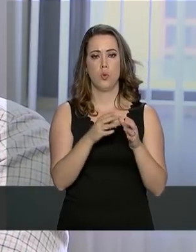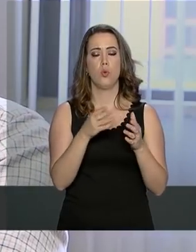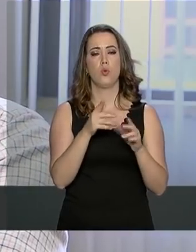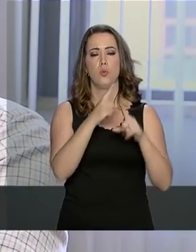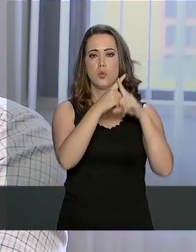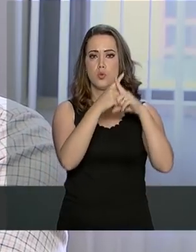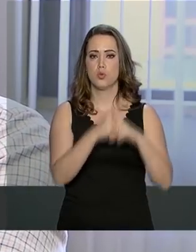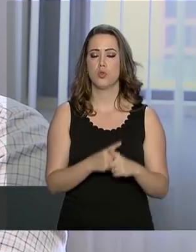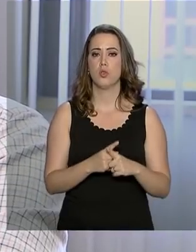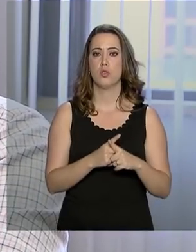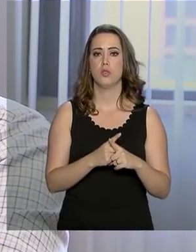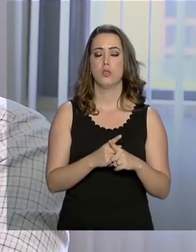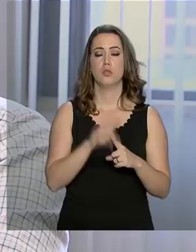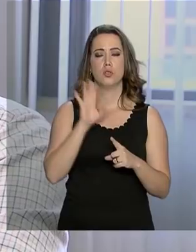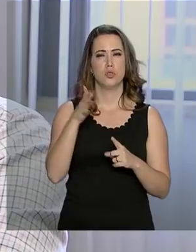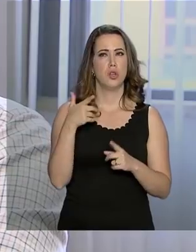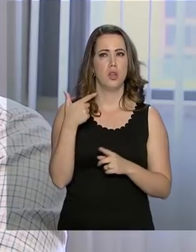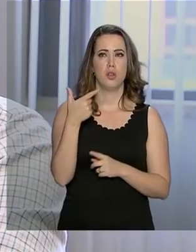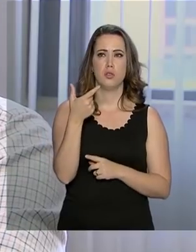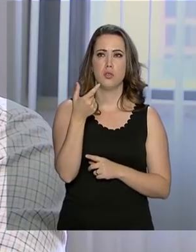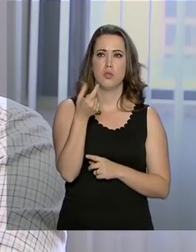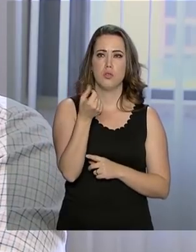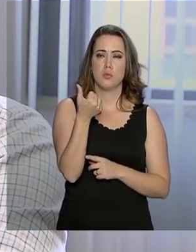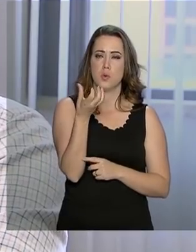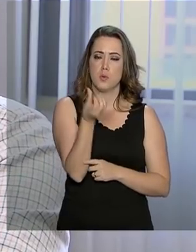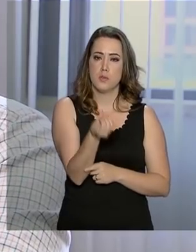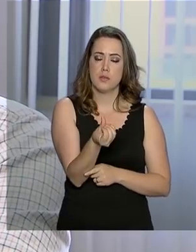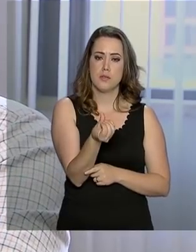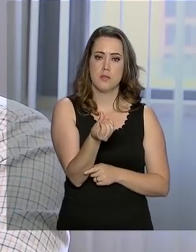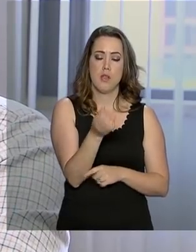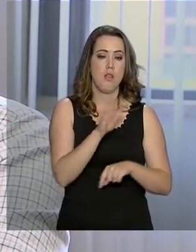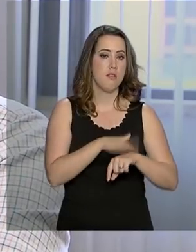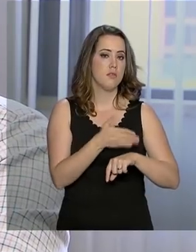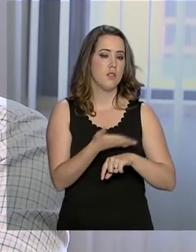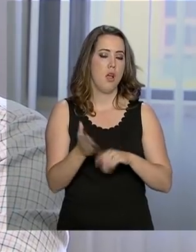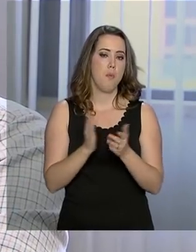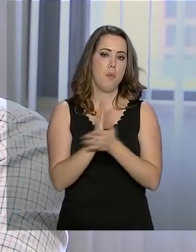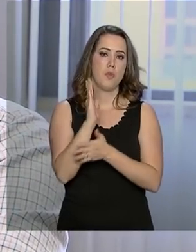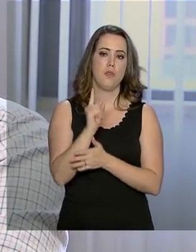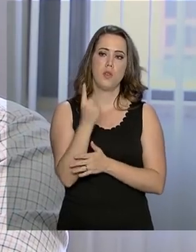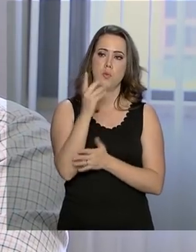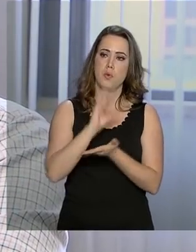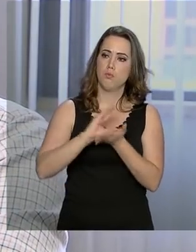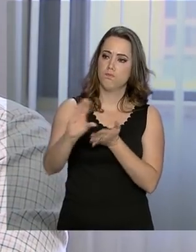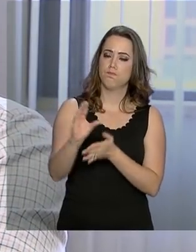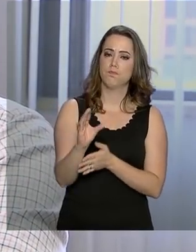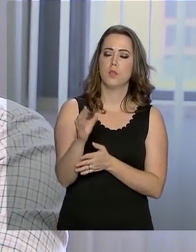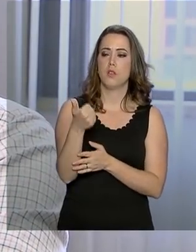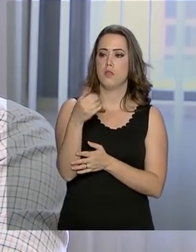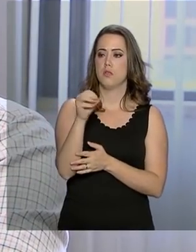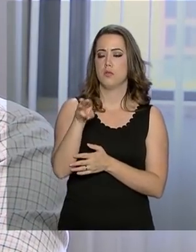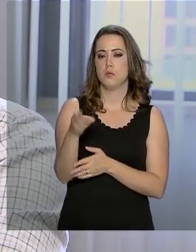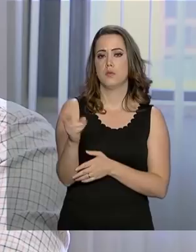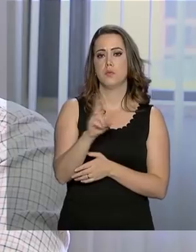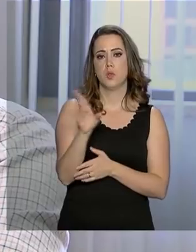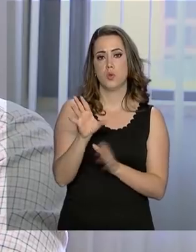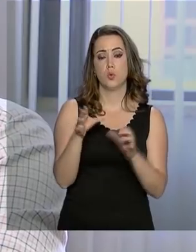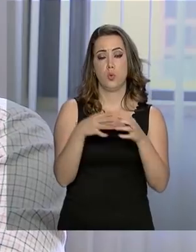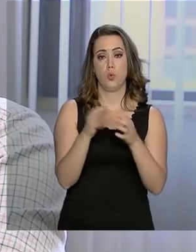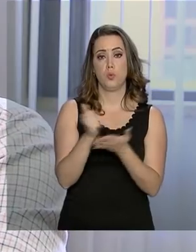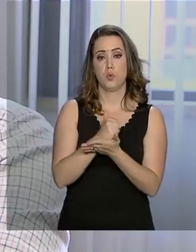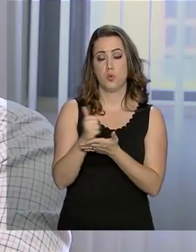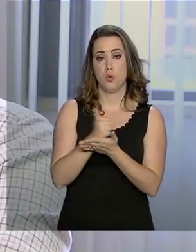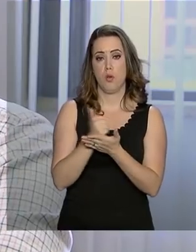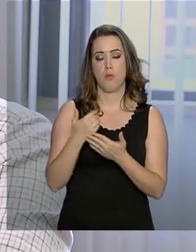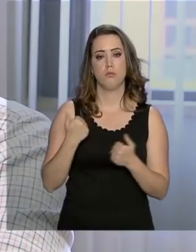desde 2016, que foi quando foi aprovado o primeiro investimento de 10 milhões nesse setor.